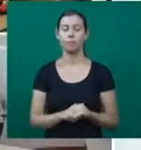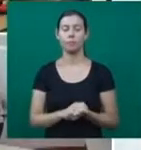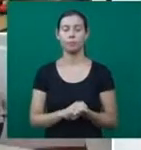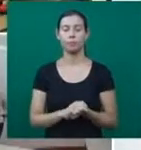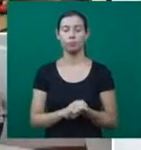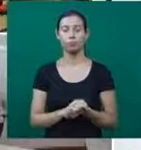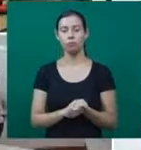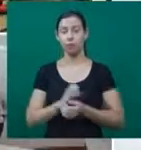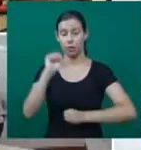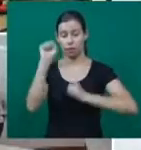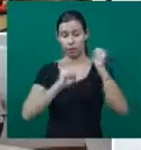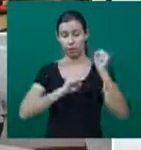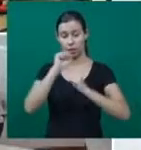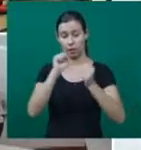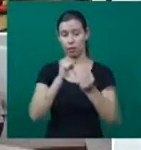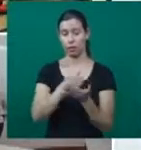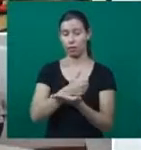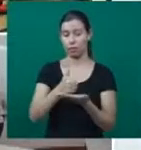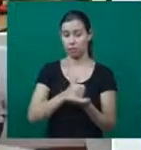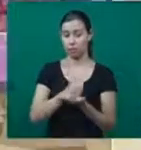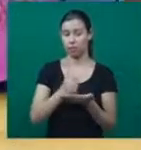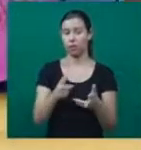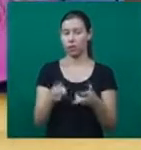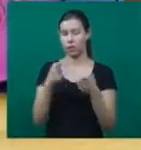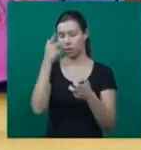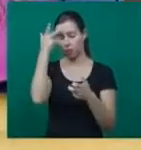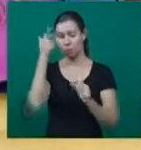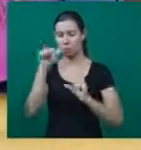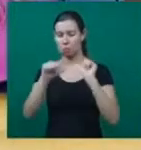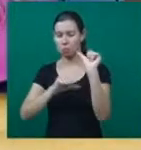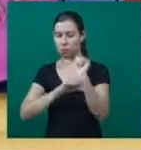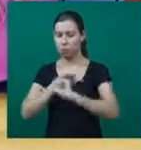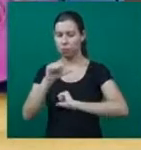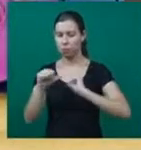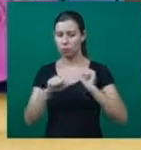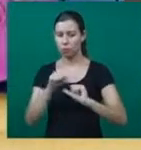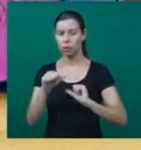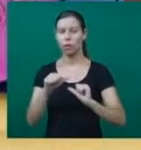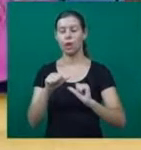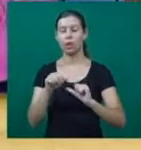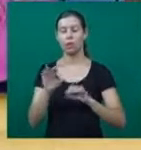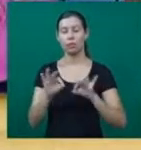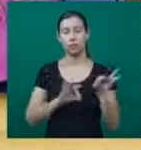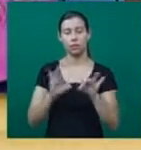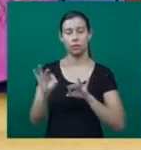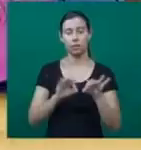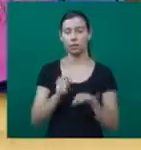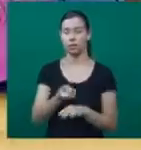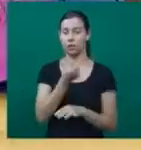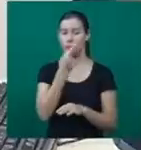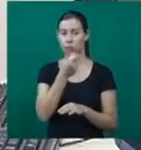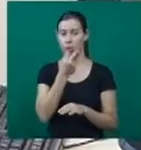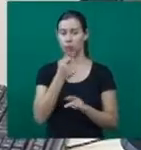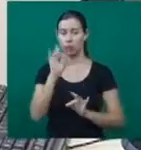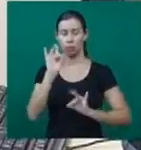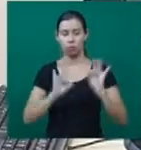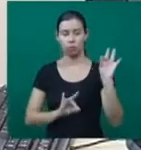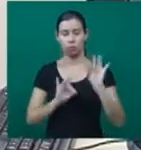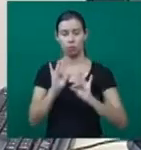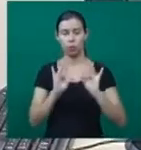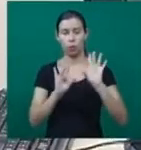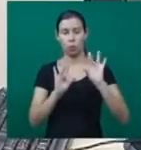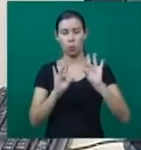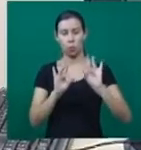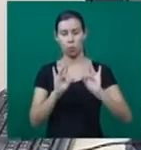comportamento das pacientes e, em função disso, passou a desenvolver pílulas com dosagem menor de hormônios. Embora a